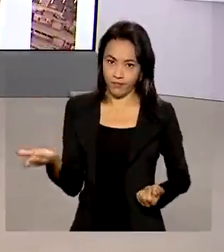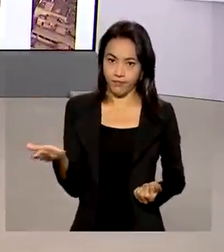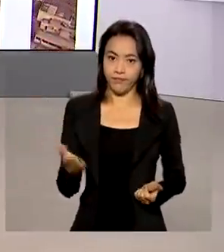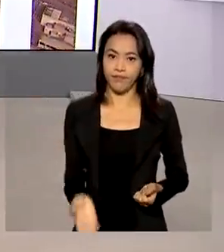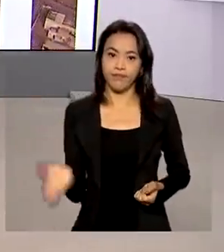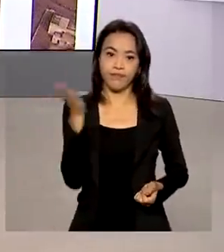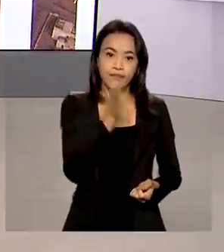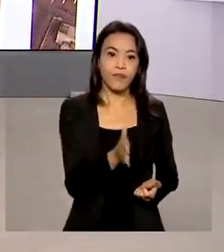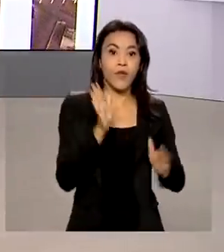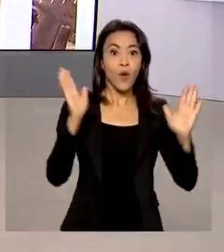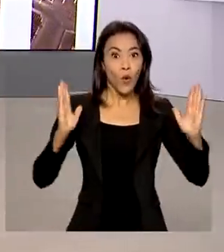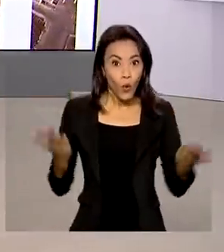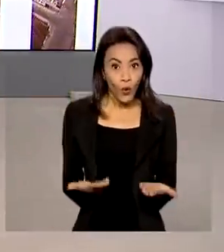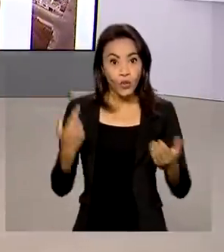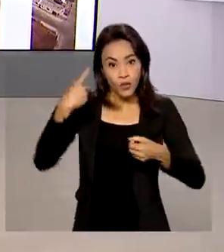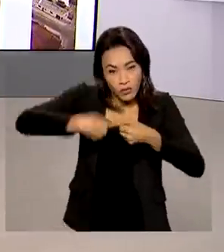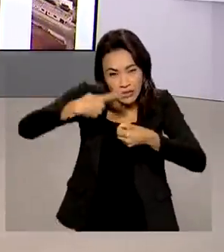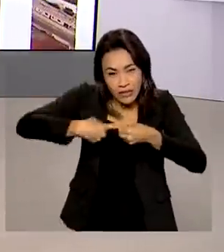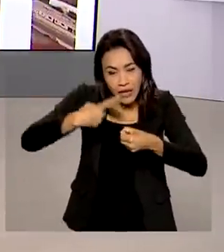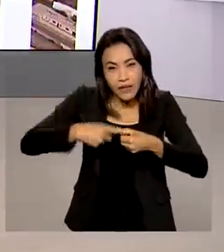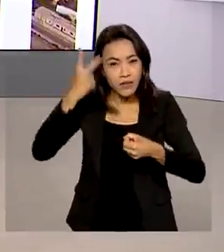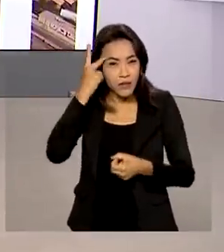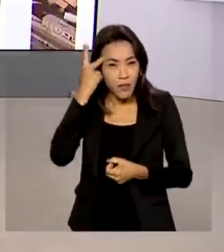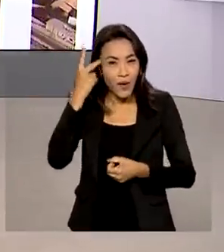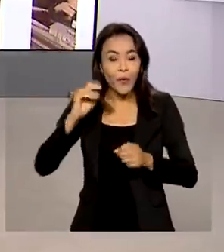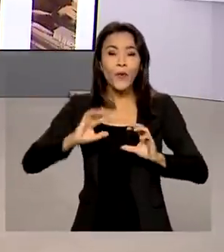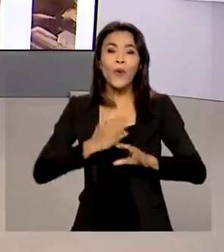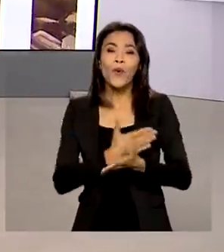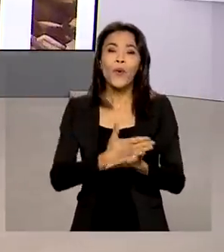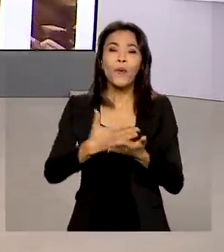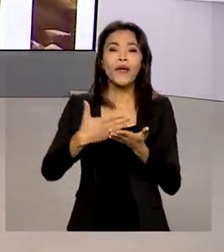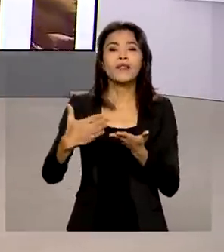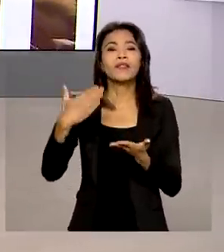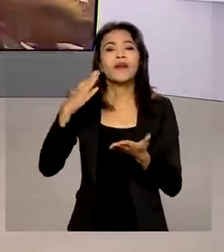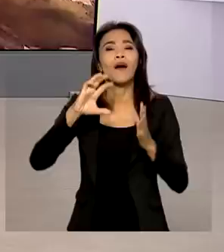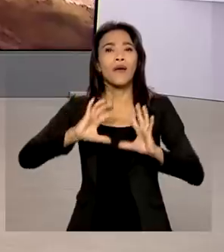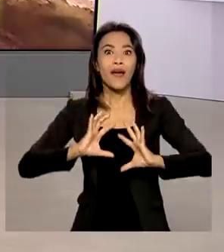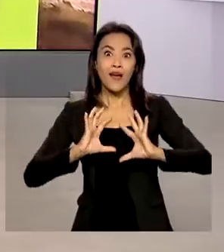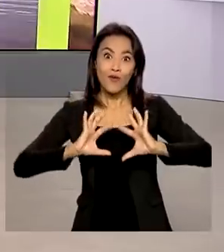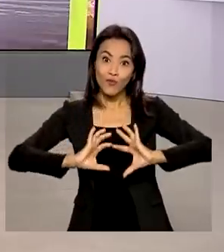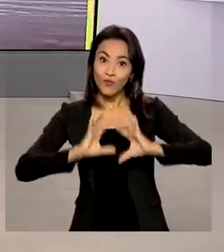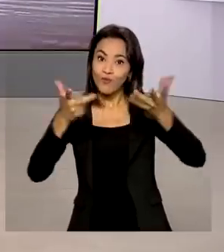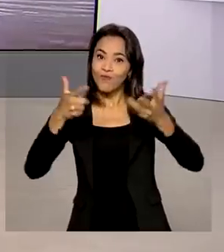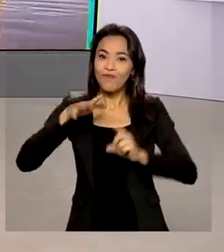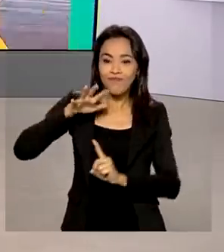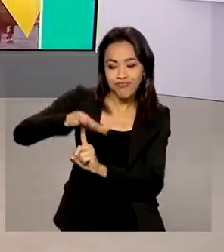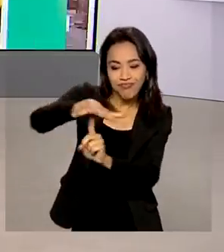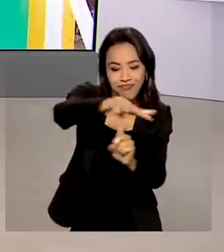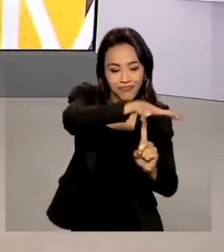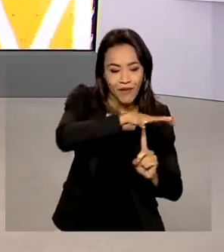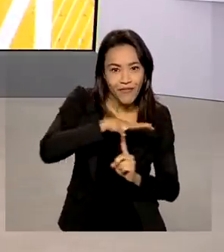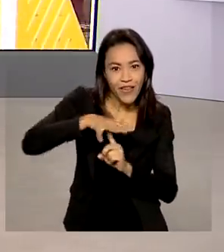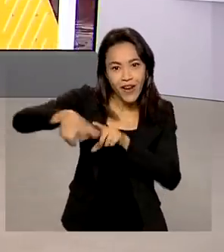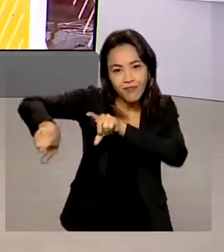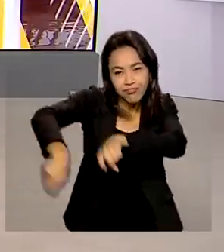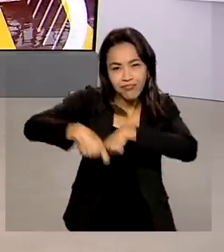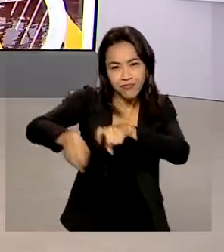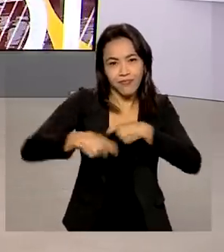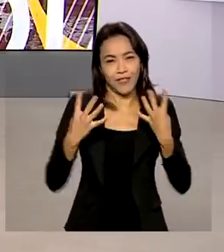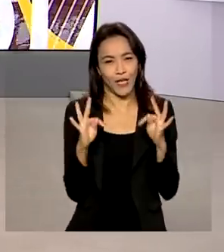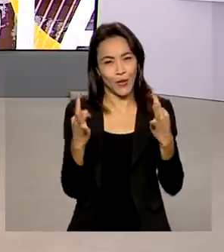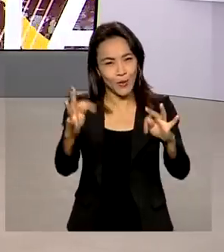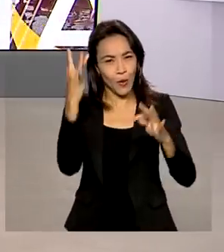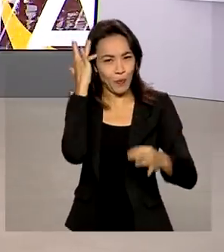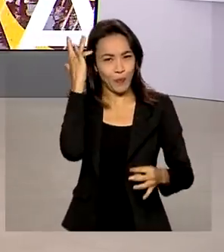Começa hoje em Ribeirão Preto, São Paulo, a AgriShow, a Feira Internacional de Tecnologia Agrícola em Ação. E o presidente Jair